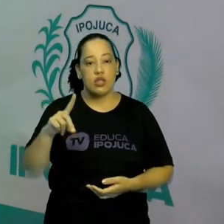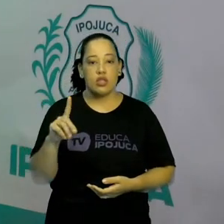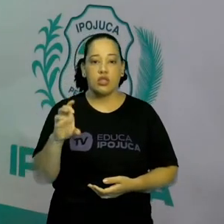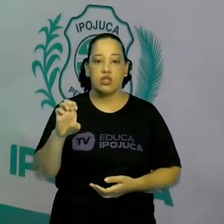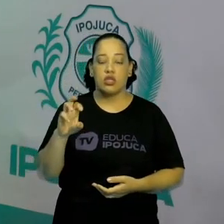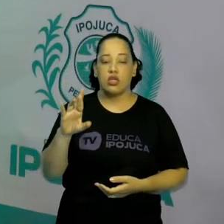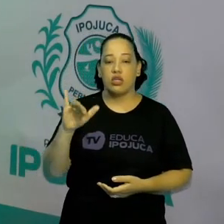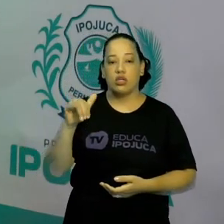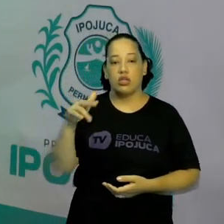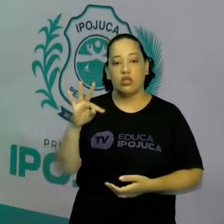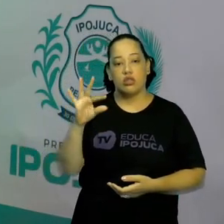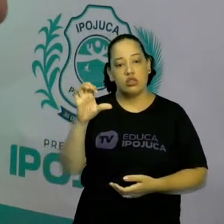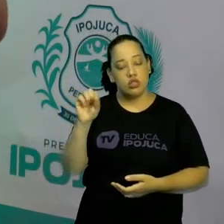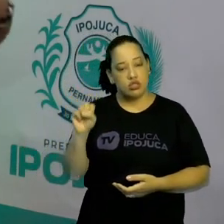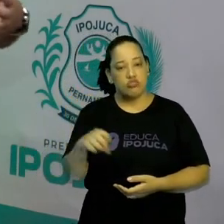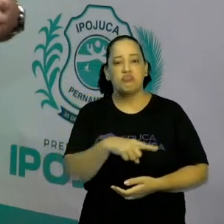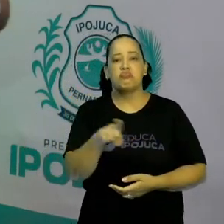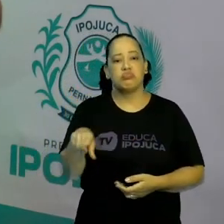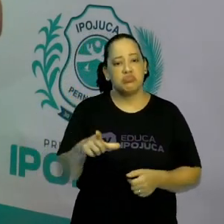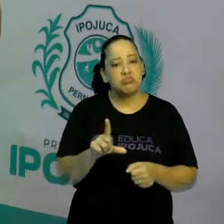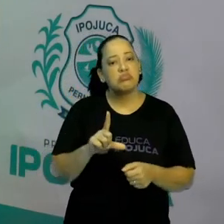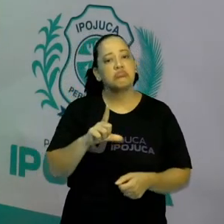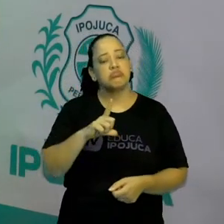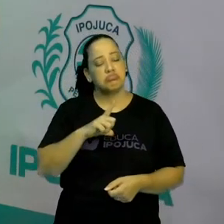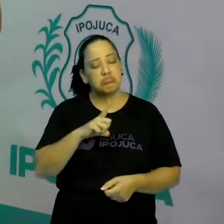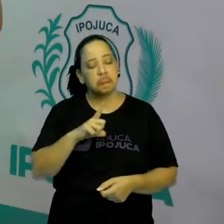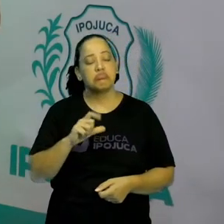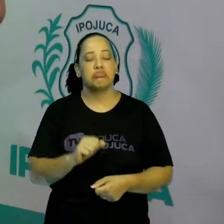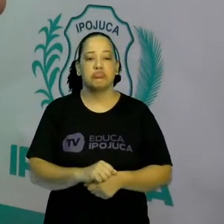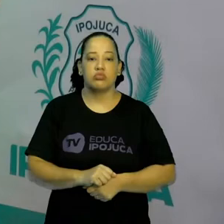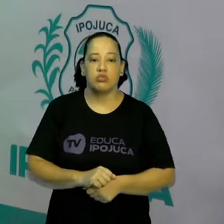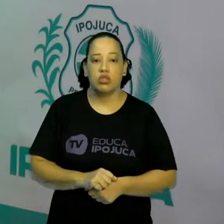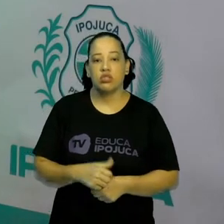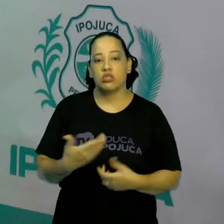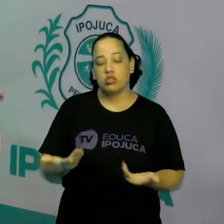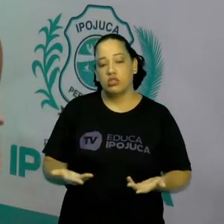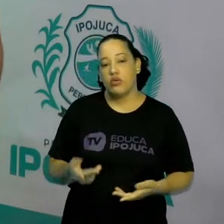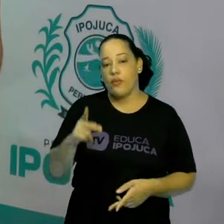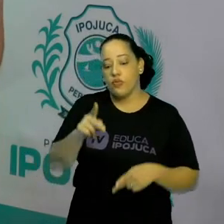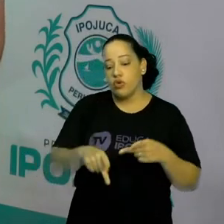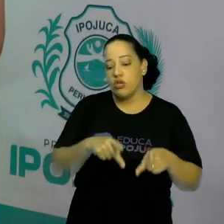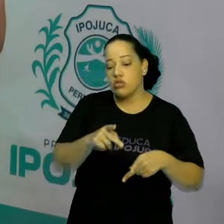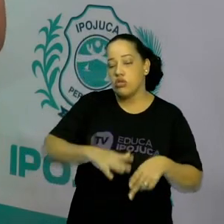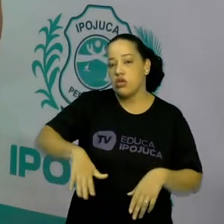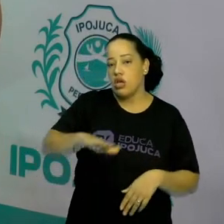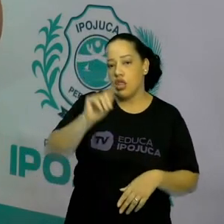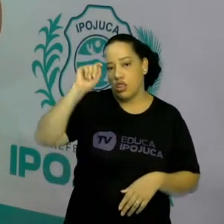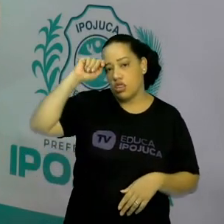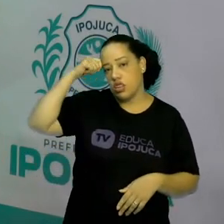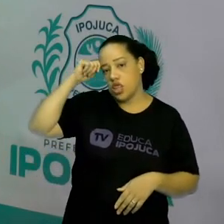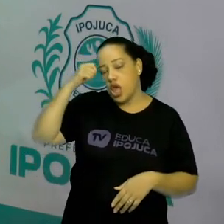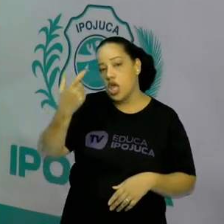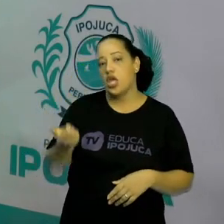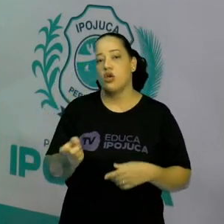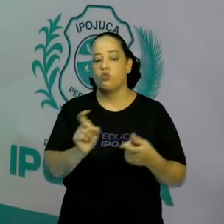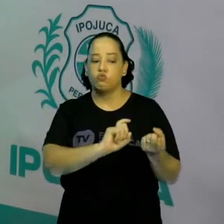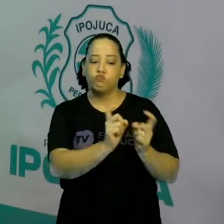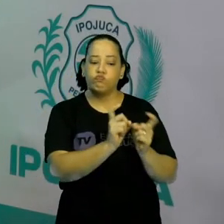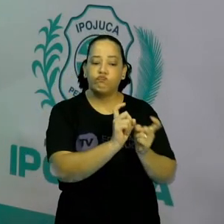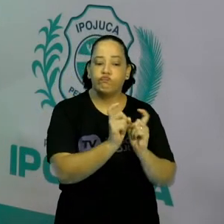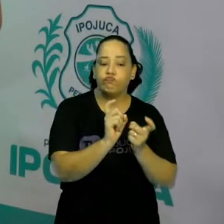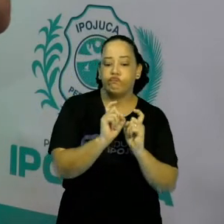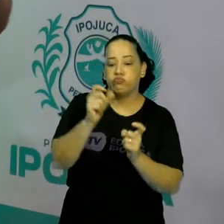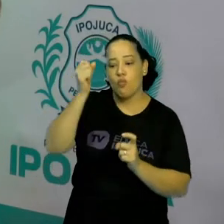partir dela que a população negra do Brasil difundia suas ideias, né? Conversava, tá?